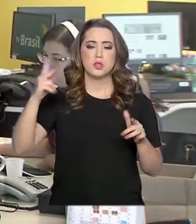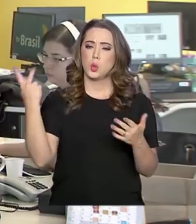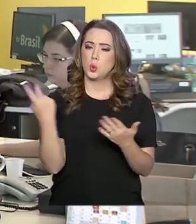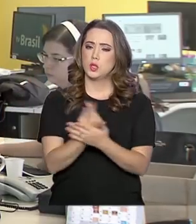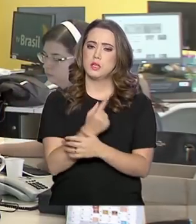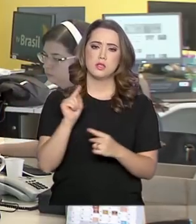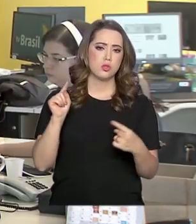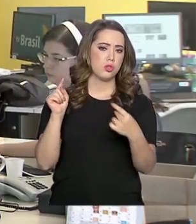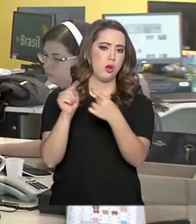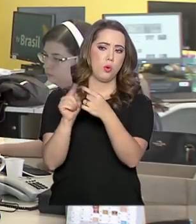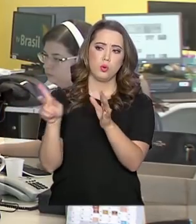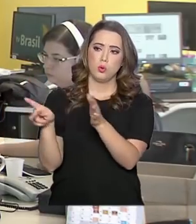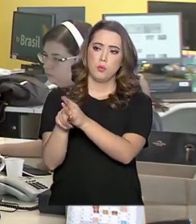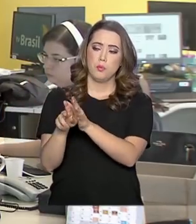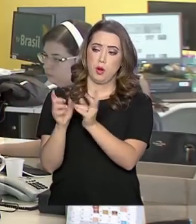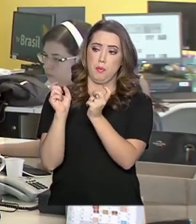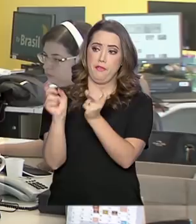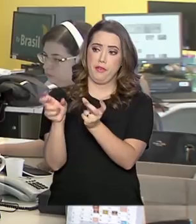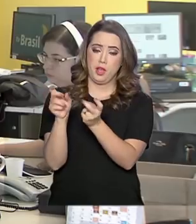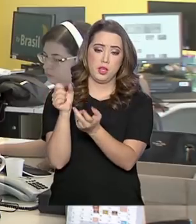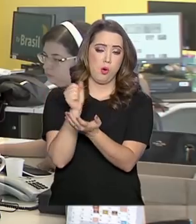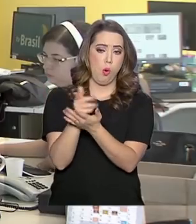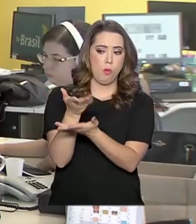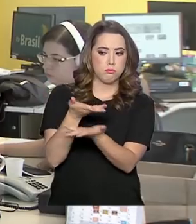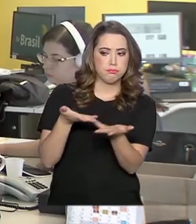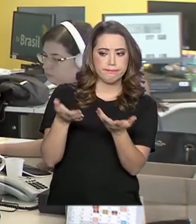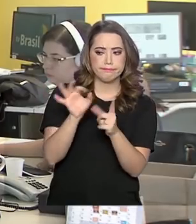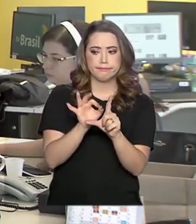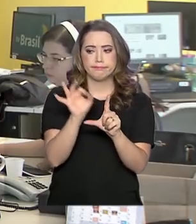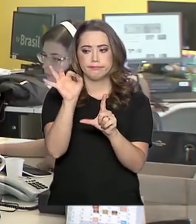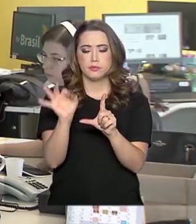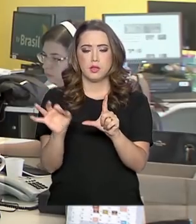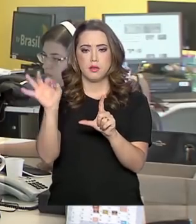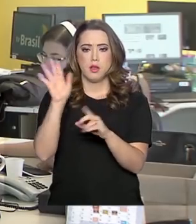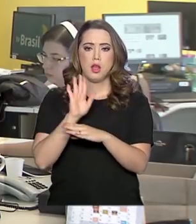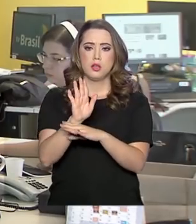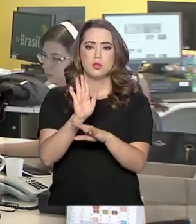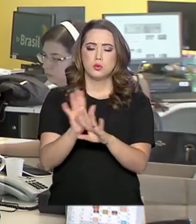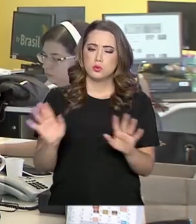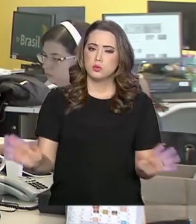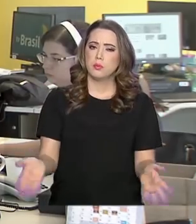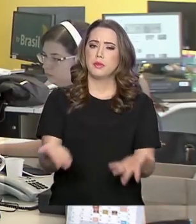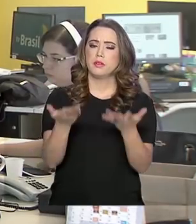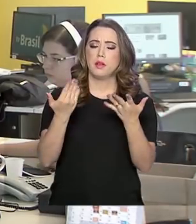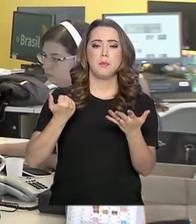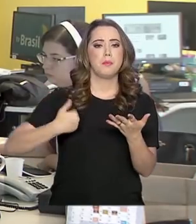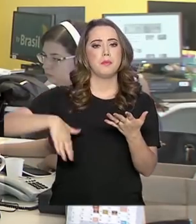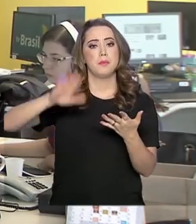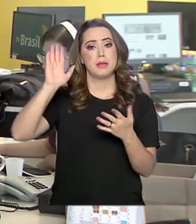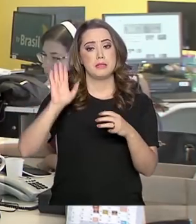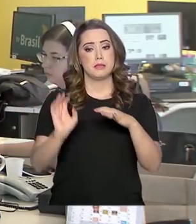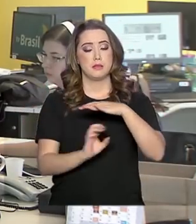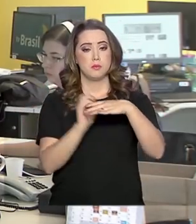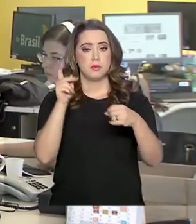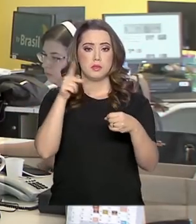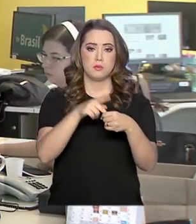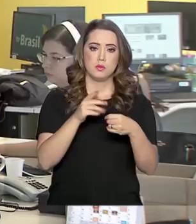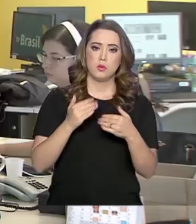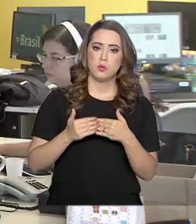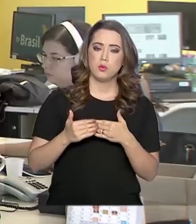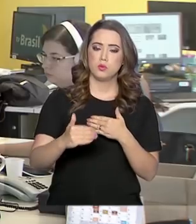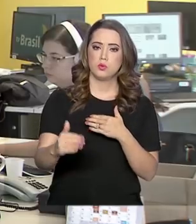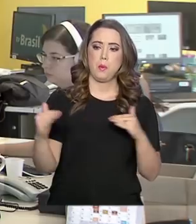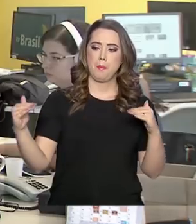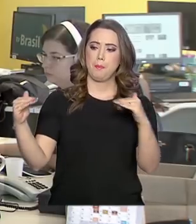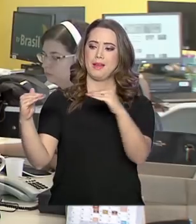feitas de acordo com as condições de mercado. A medida deve contribuir para aumentar a competitividade da Petrobras, ao manter a